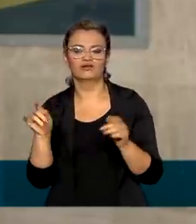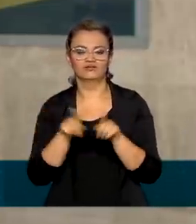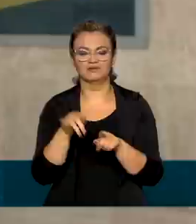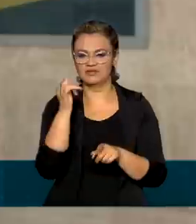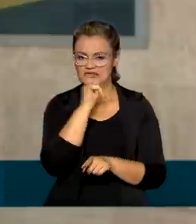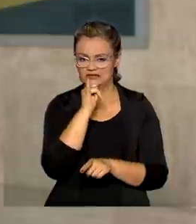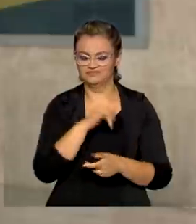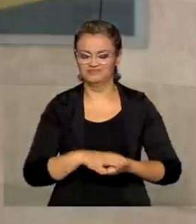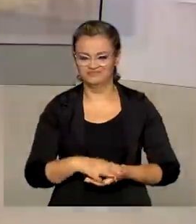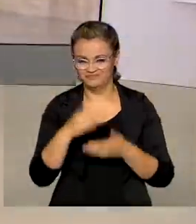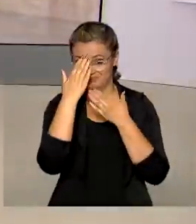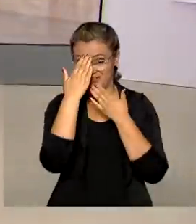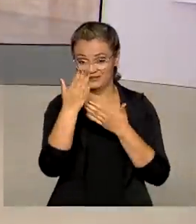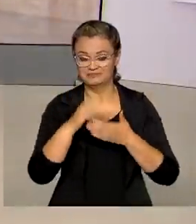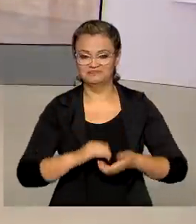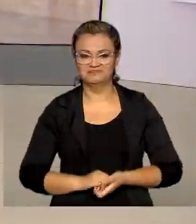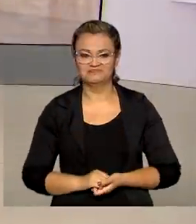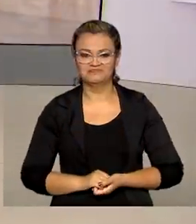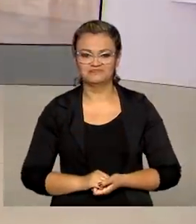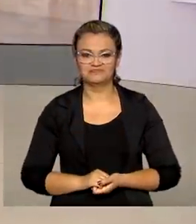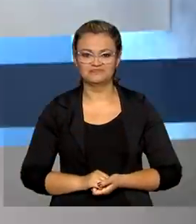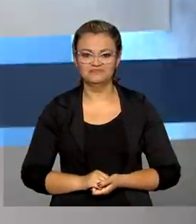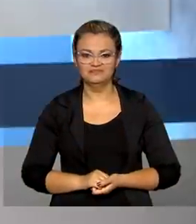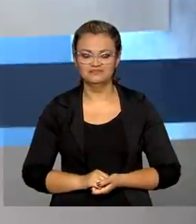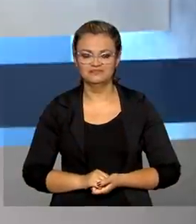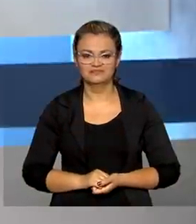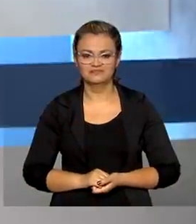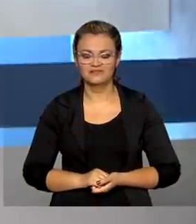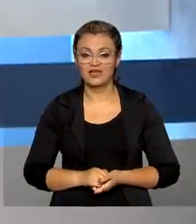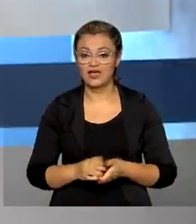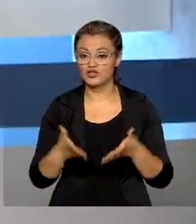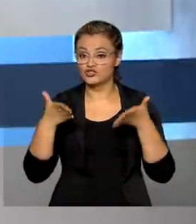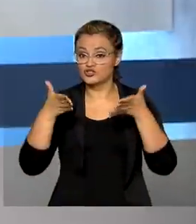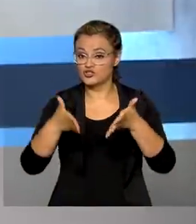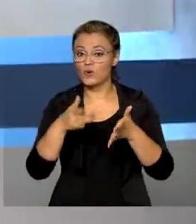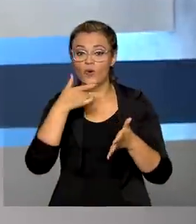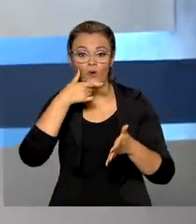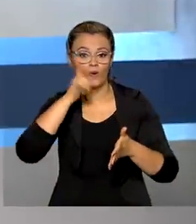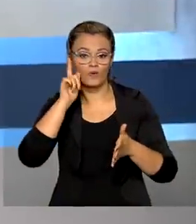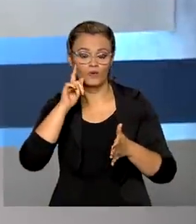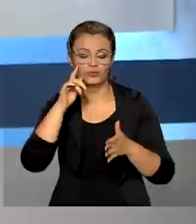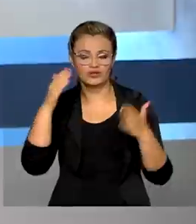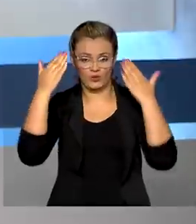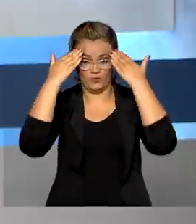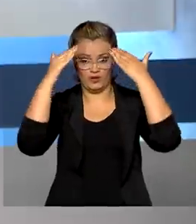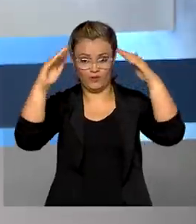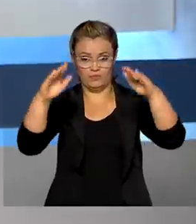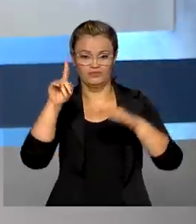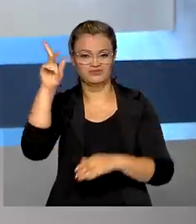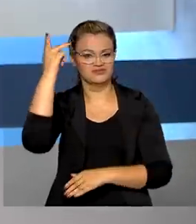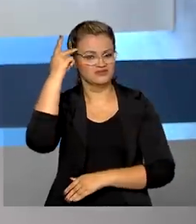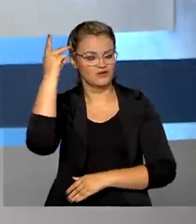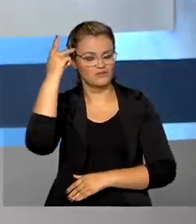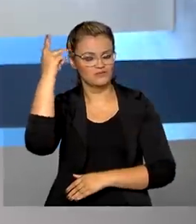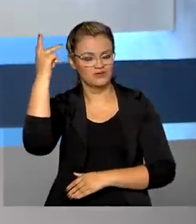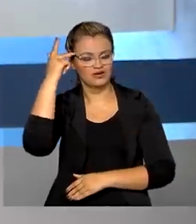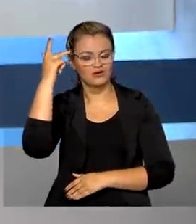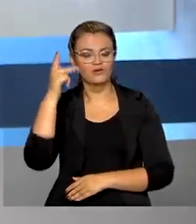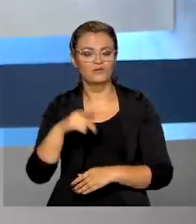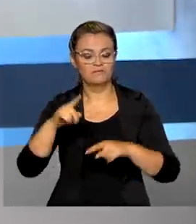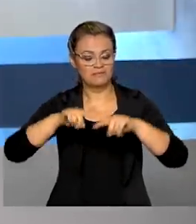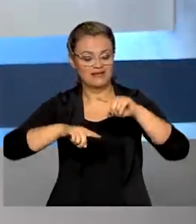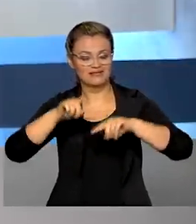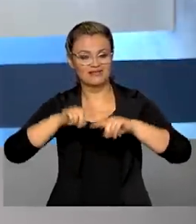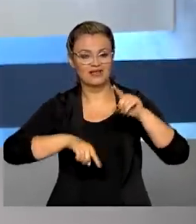Renata. Tá certo, Glauco. Muito obrigada pelas suas informações. E chegou ontem ao Aeroporto Internacional de Guarulhos, em São Paulo, o